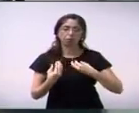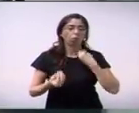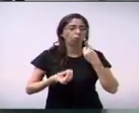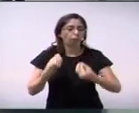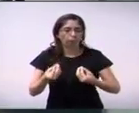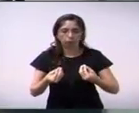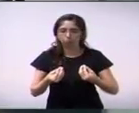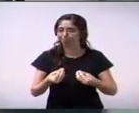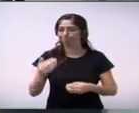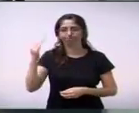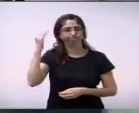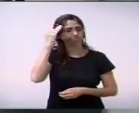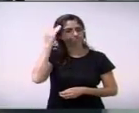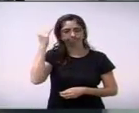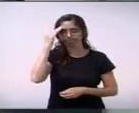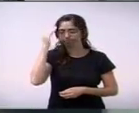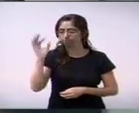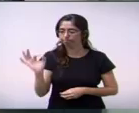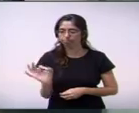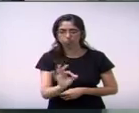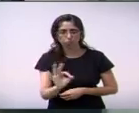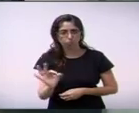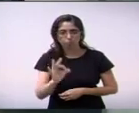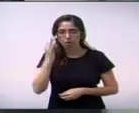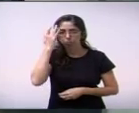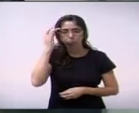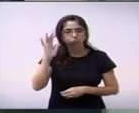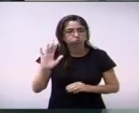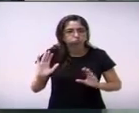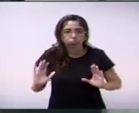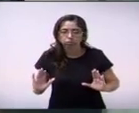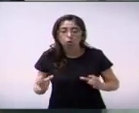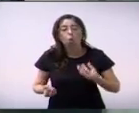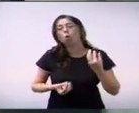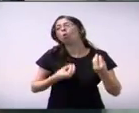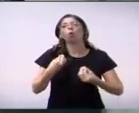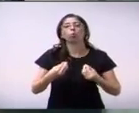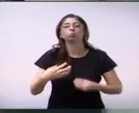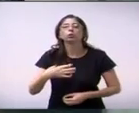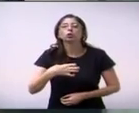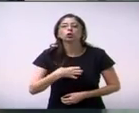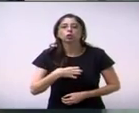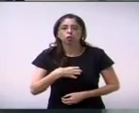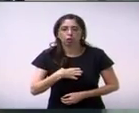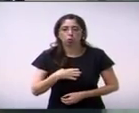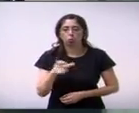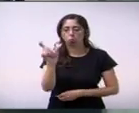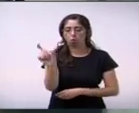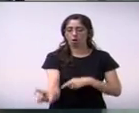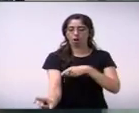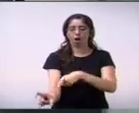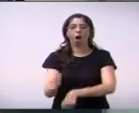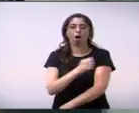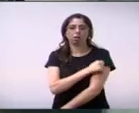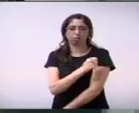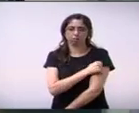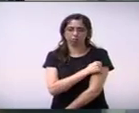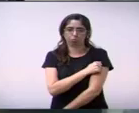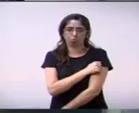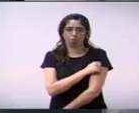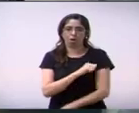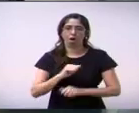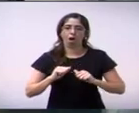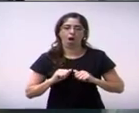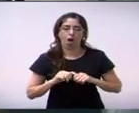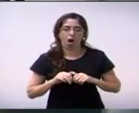trazendo para que a gente se conscientize um pouco mais sobre essa síndrome que tem